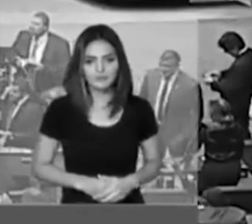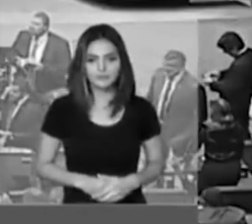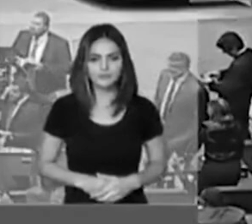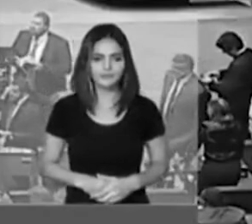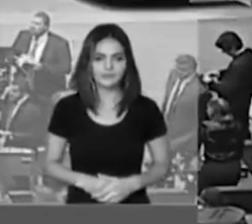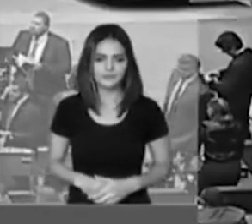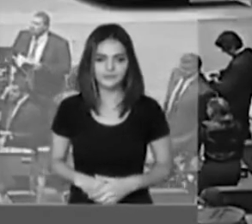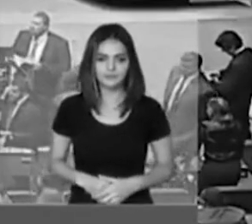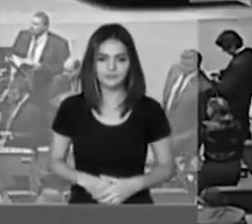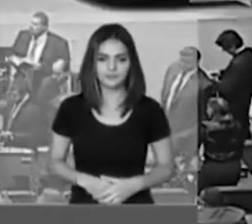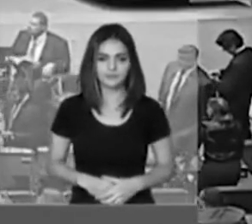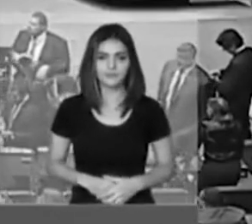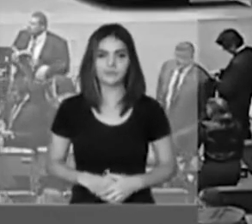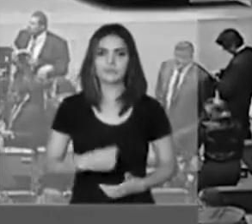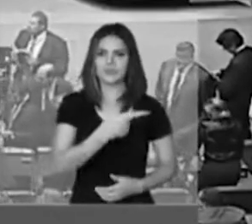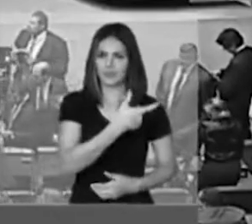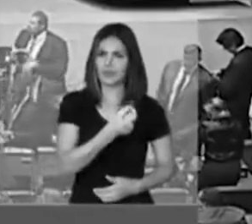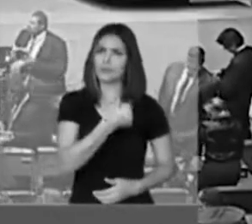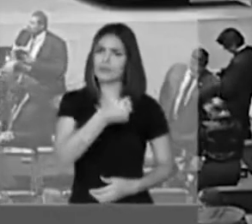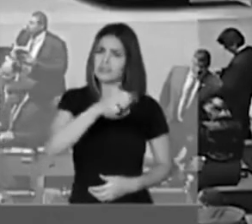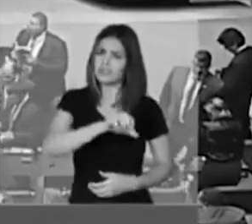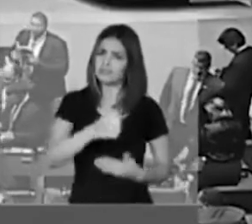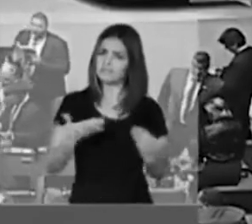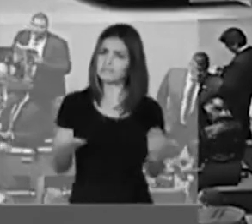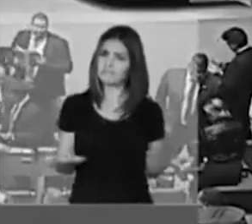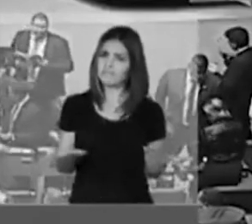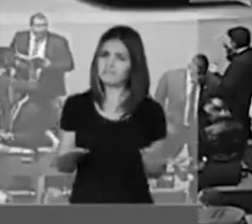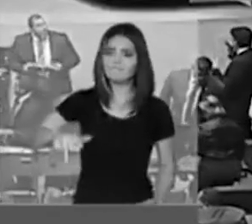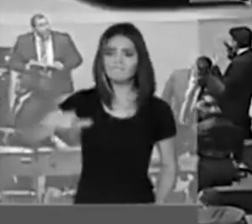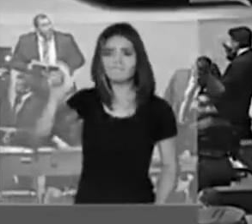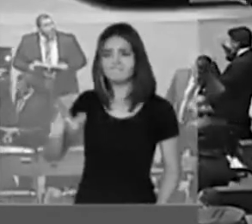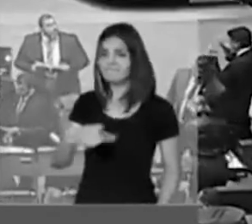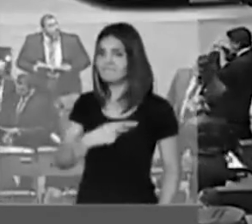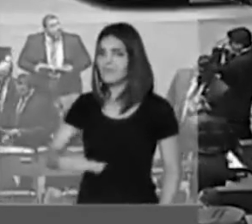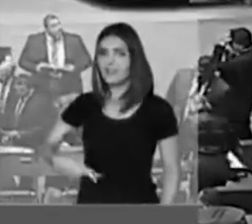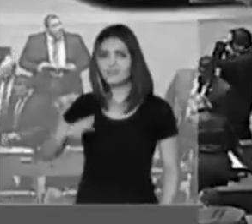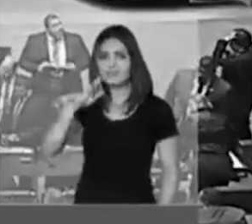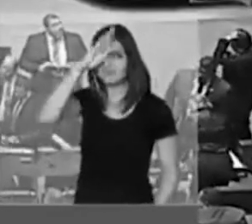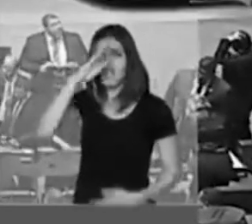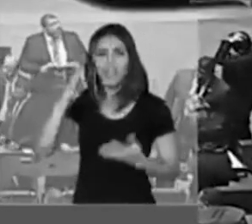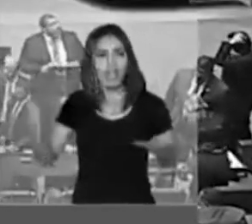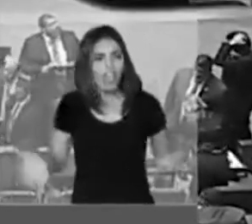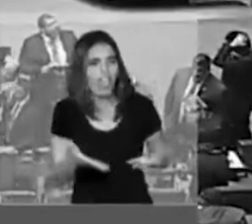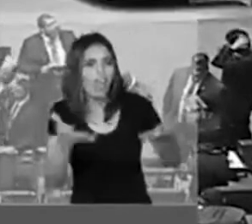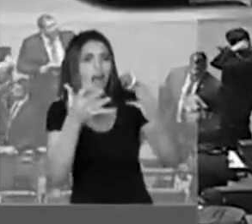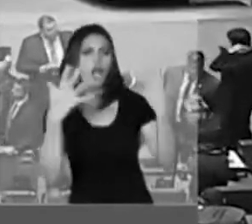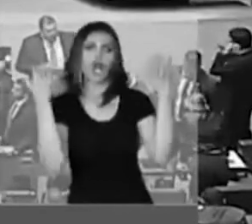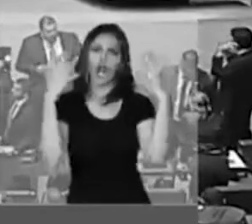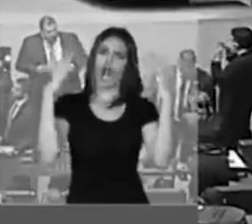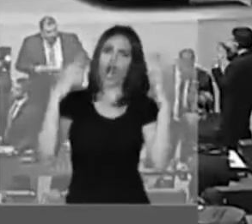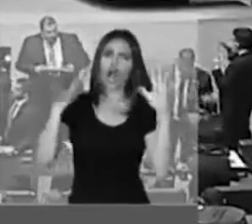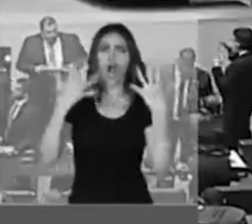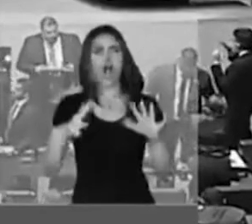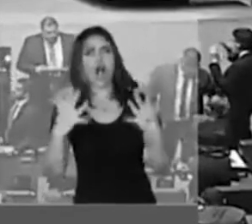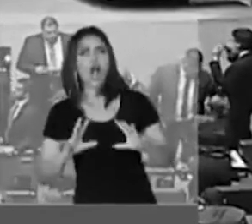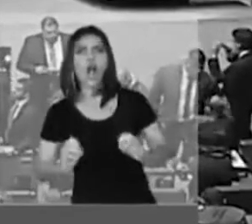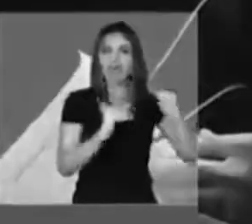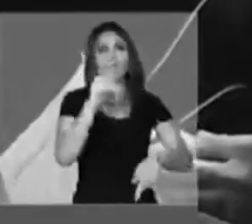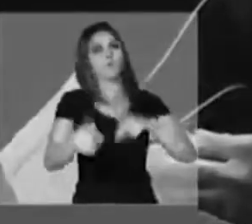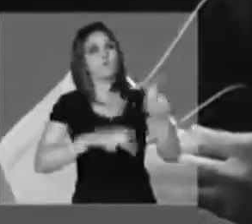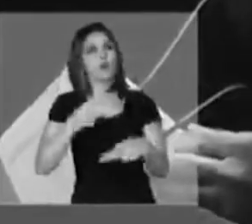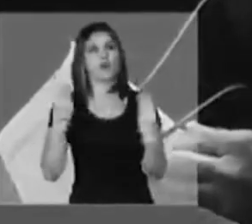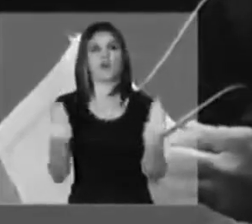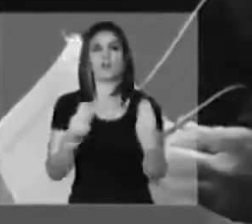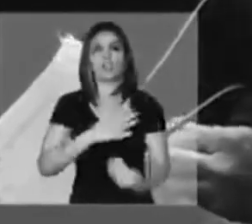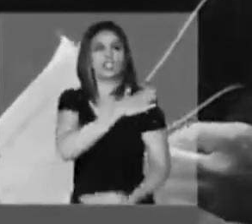Lamentar que em 2019 a gente tenha um presidente que incentive a comemoração de um golpe civil.